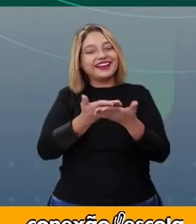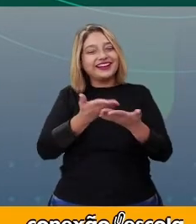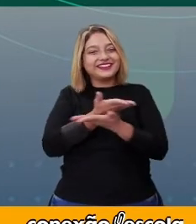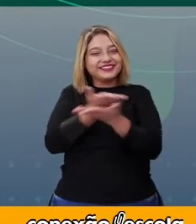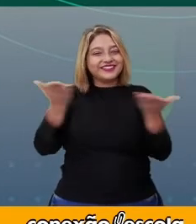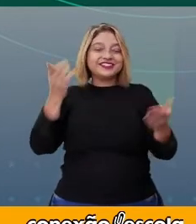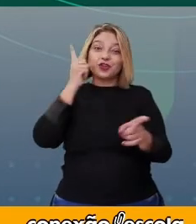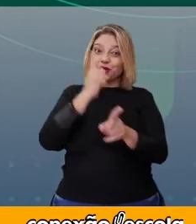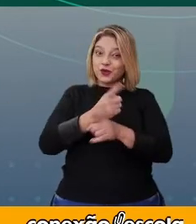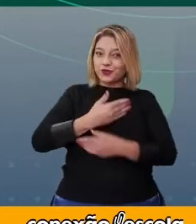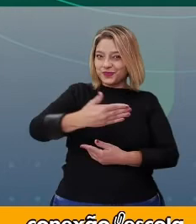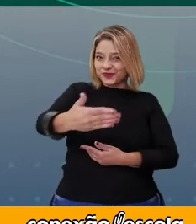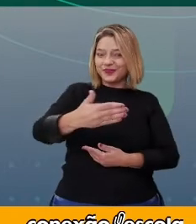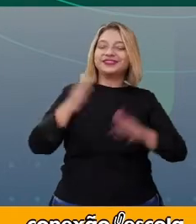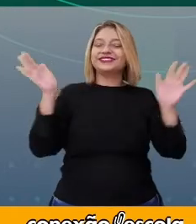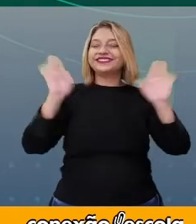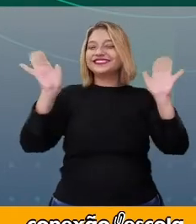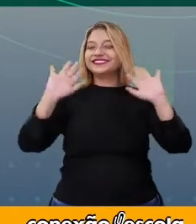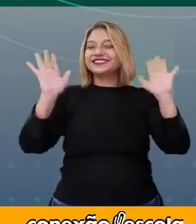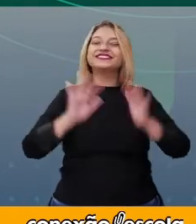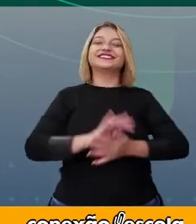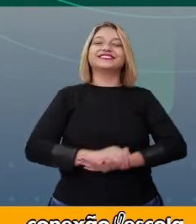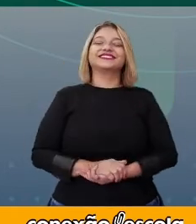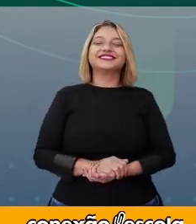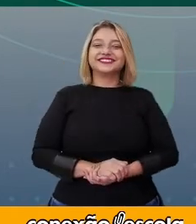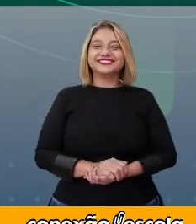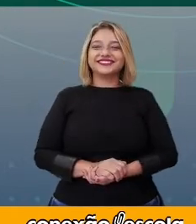Encontros na nossa próxima aula. Tchau, tchau.